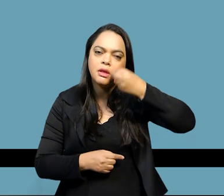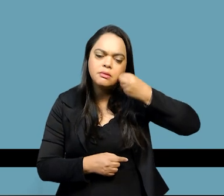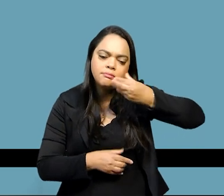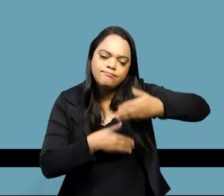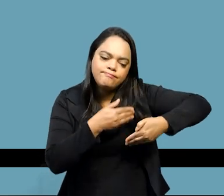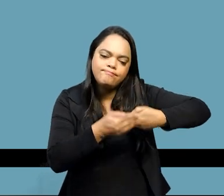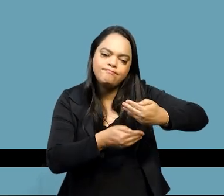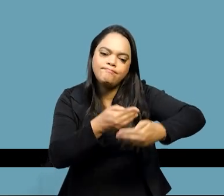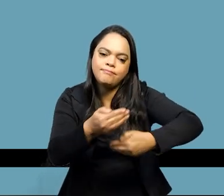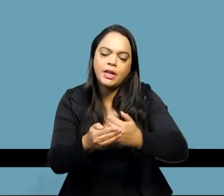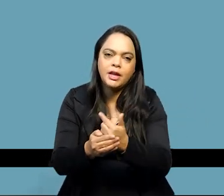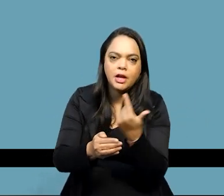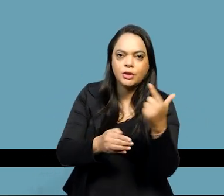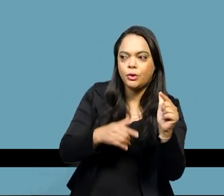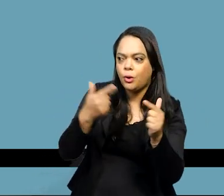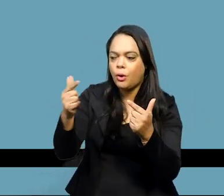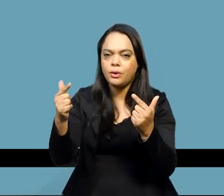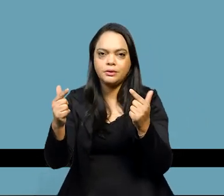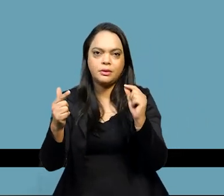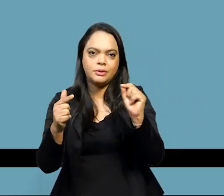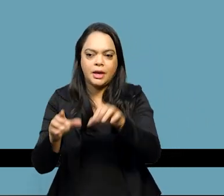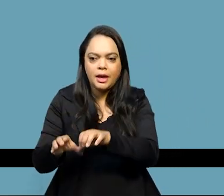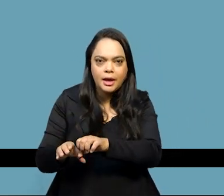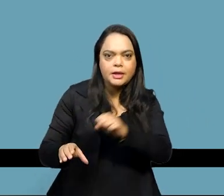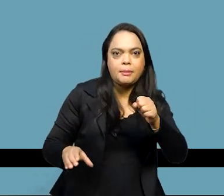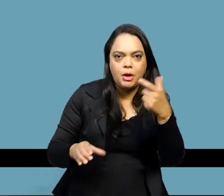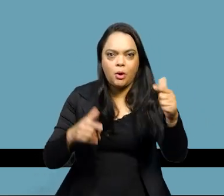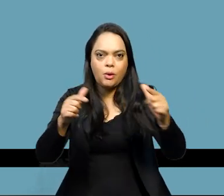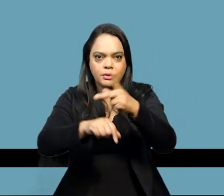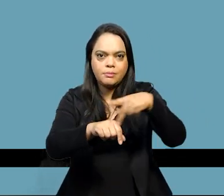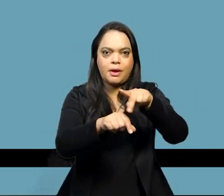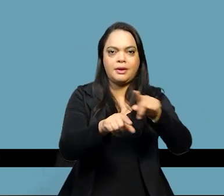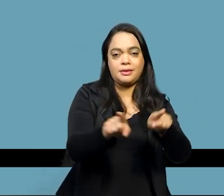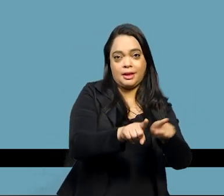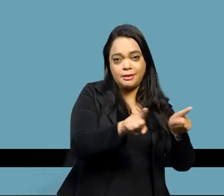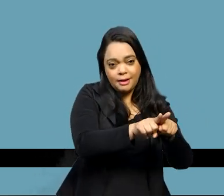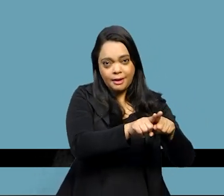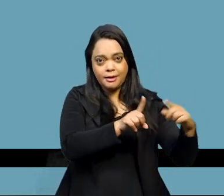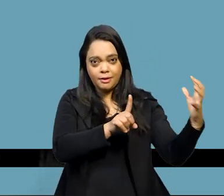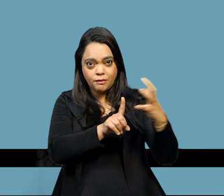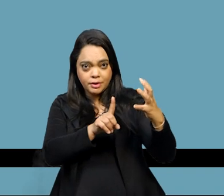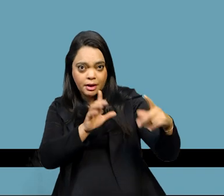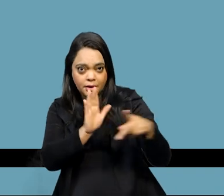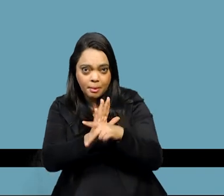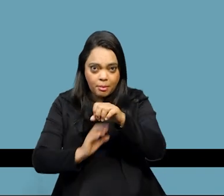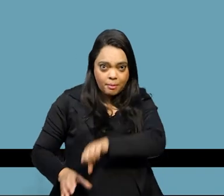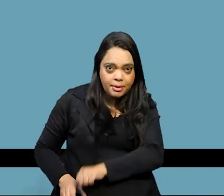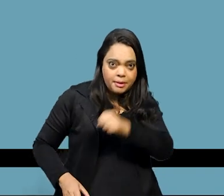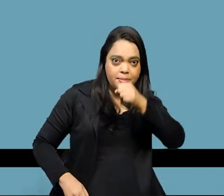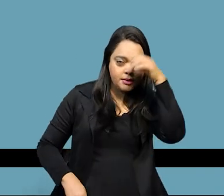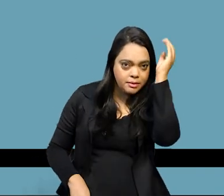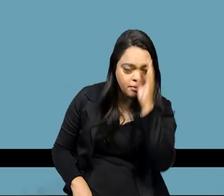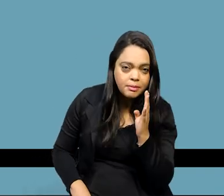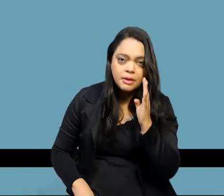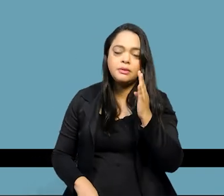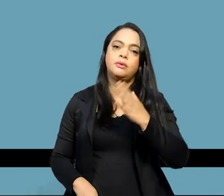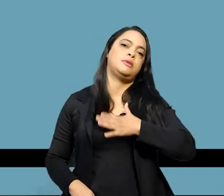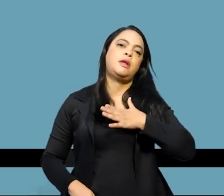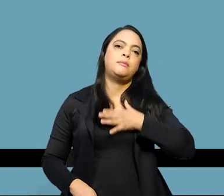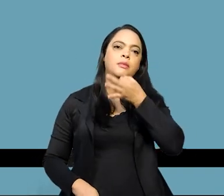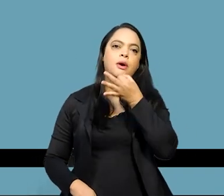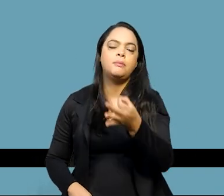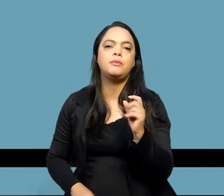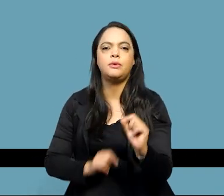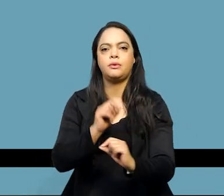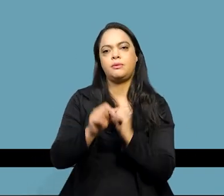esses outros processos trouxeram para a própria independência do Brasil. E eu acho que essa ideia é justamente uma dessas